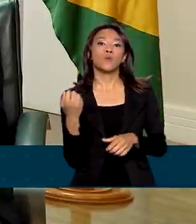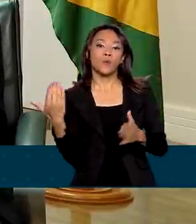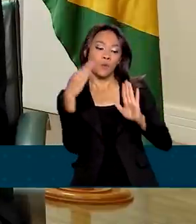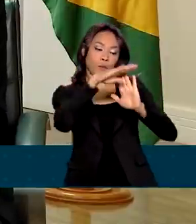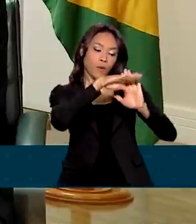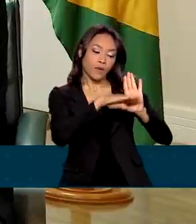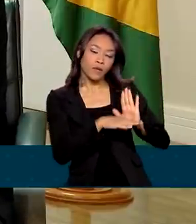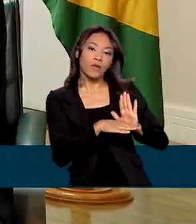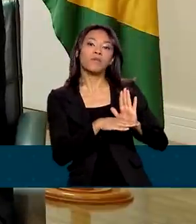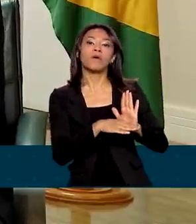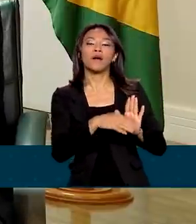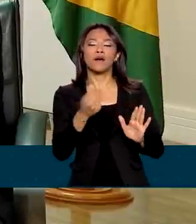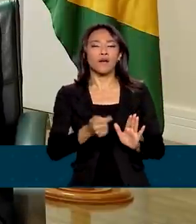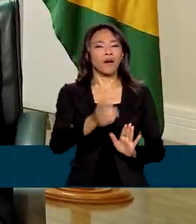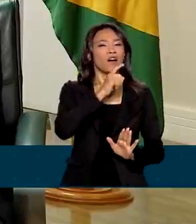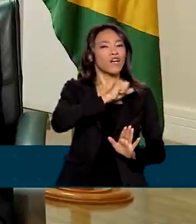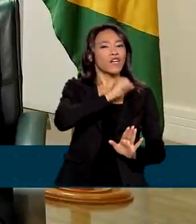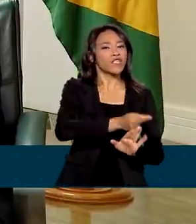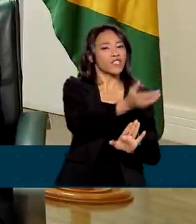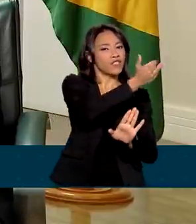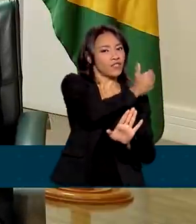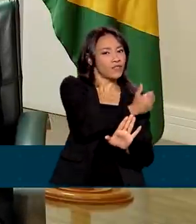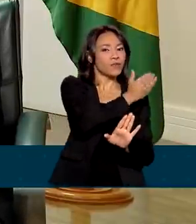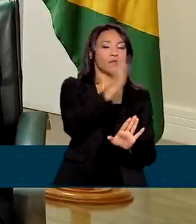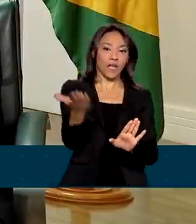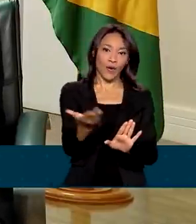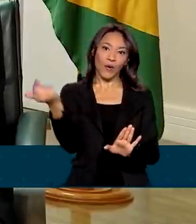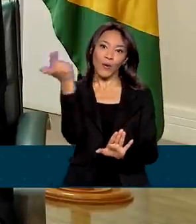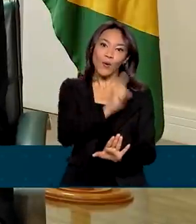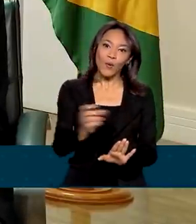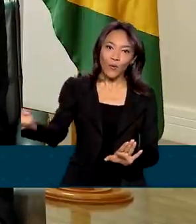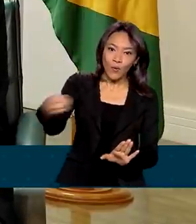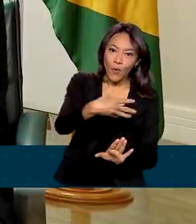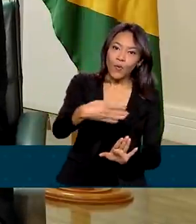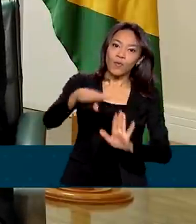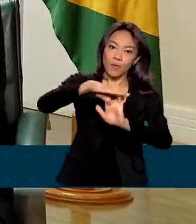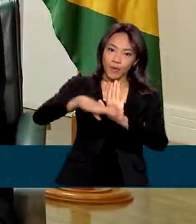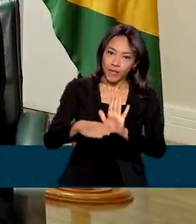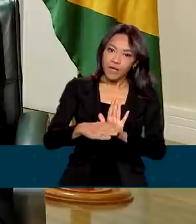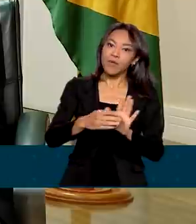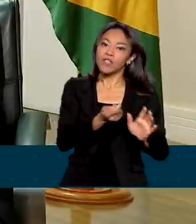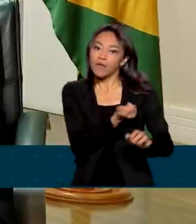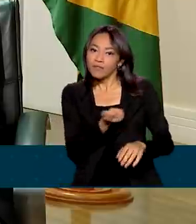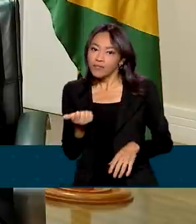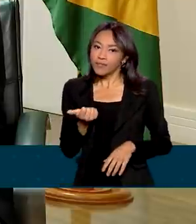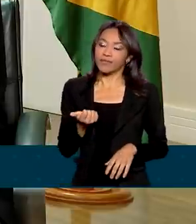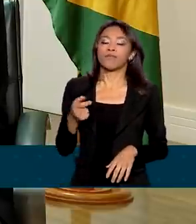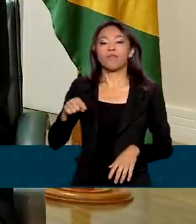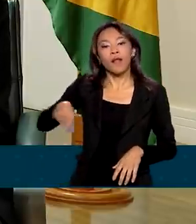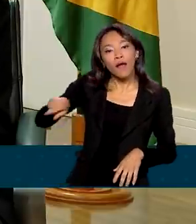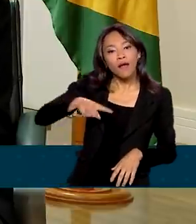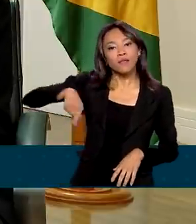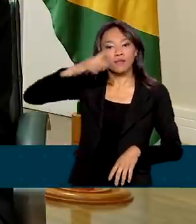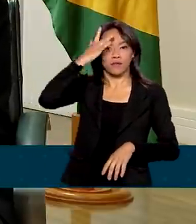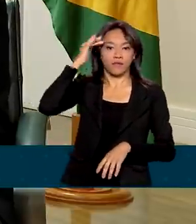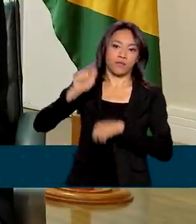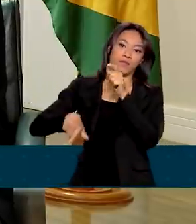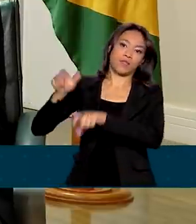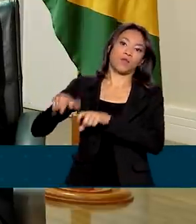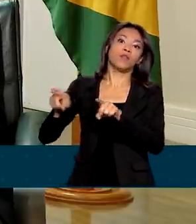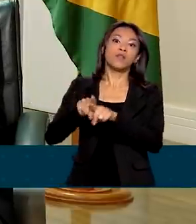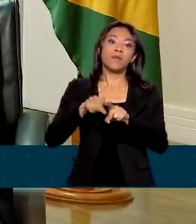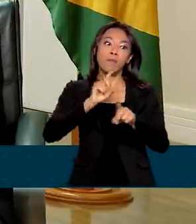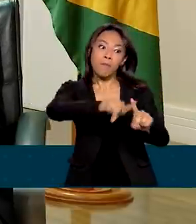cadastro, já estão naturalmente contemplados com o Auxílio Brasil, nós estamos estendendo também esse benefício para outras